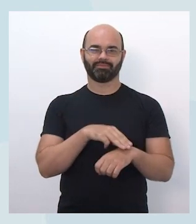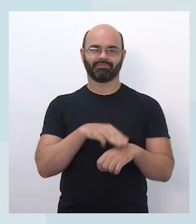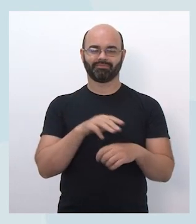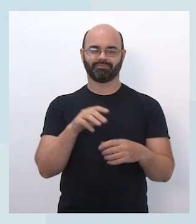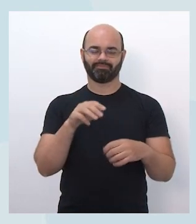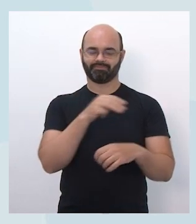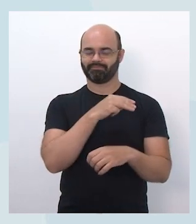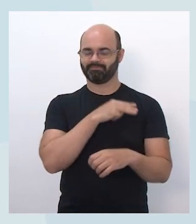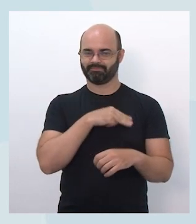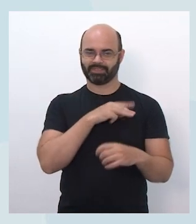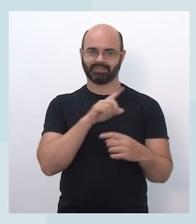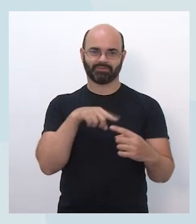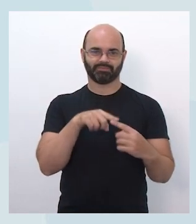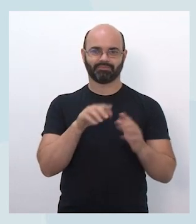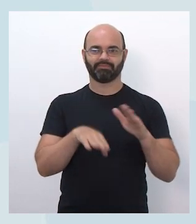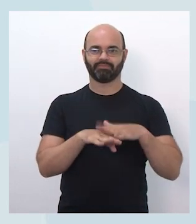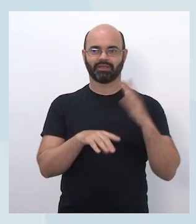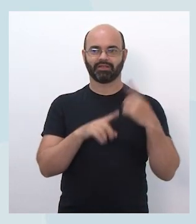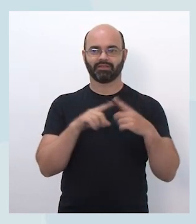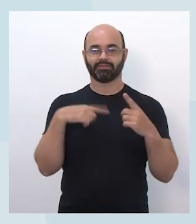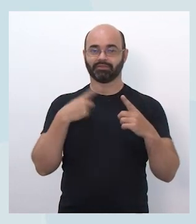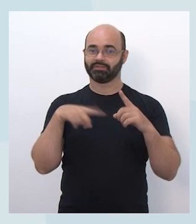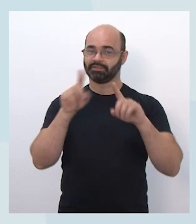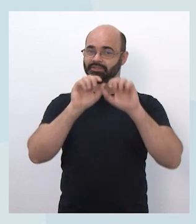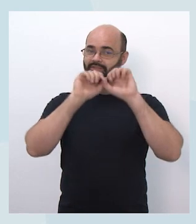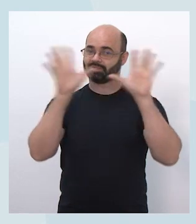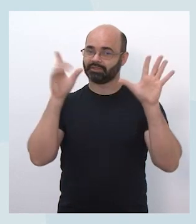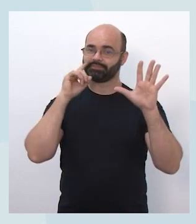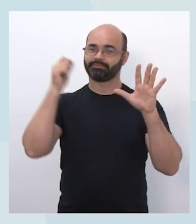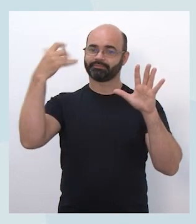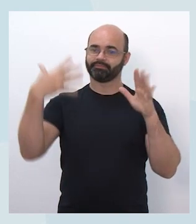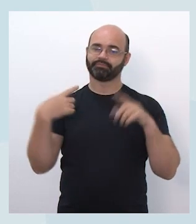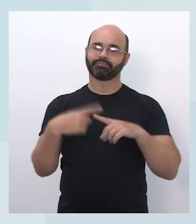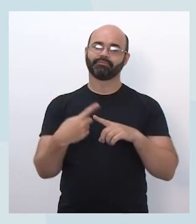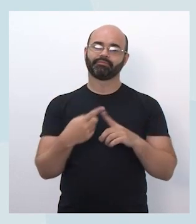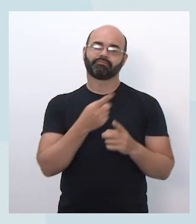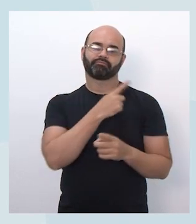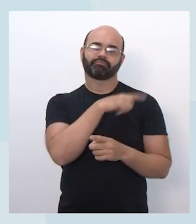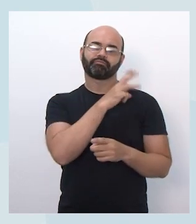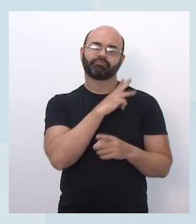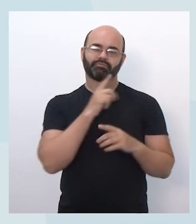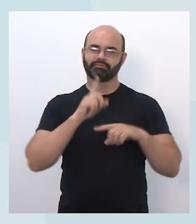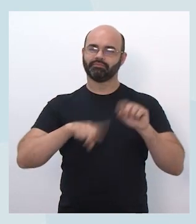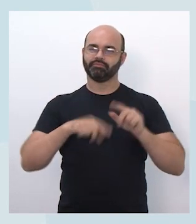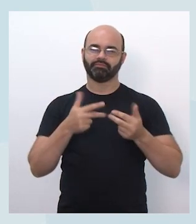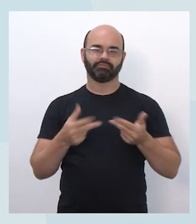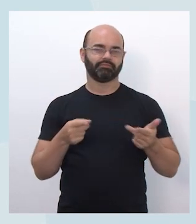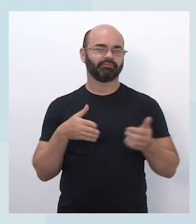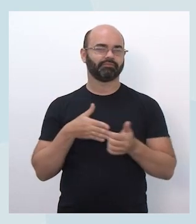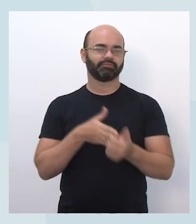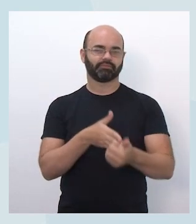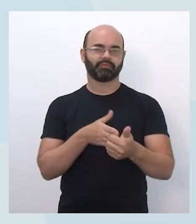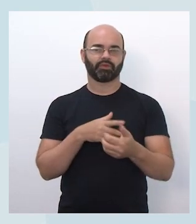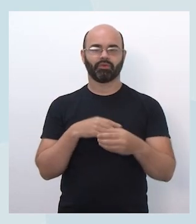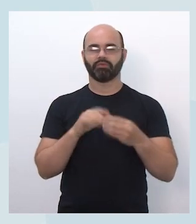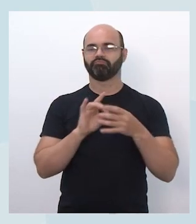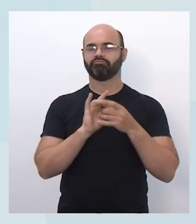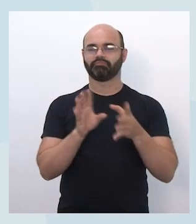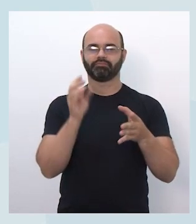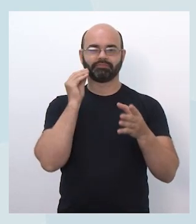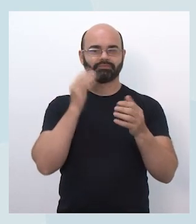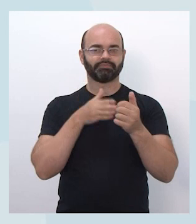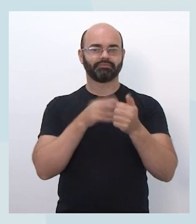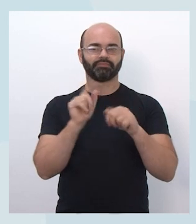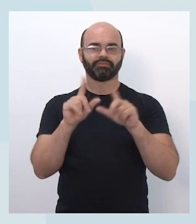também por outros anos séries. A gente vai deixar isso bem claro para vocês nos nossos materiais orientadores. Aqui tem, por exemplo,